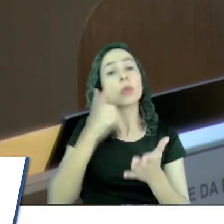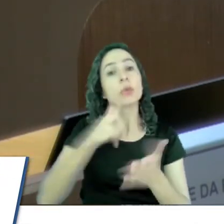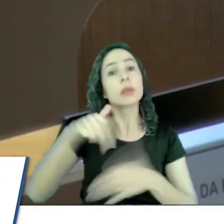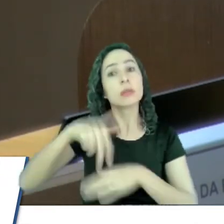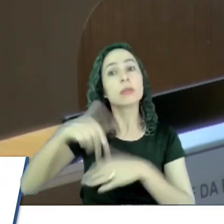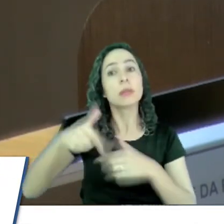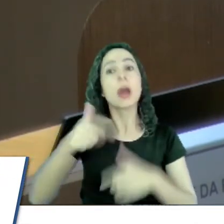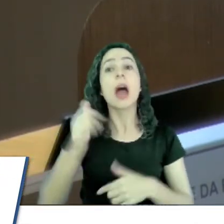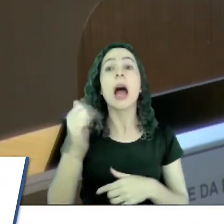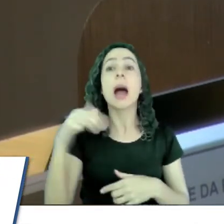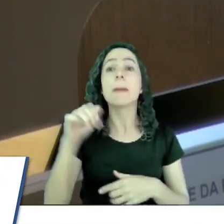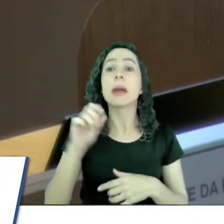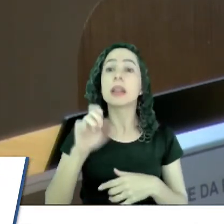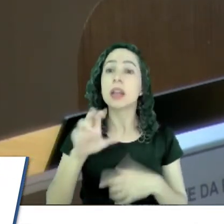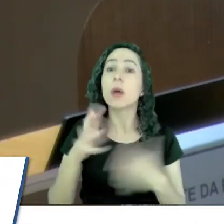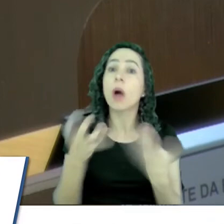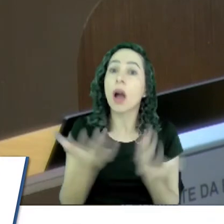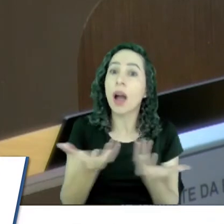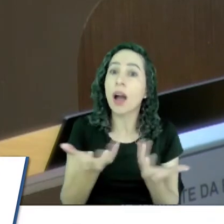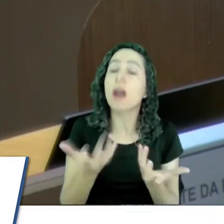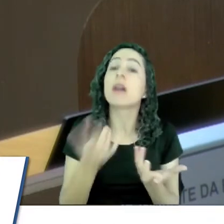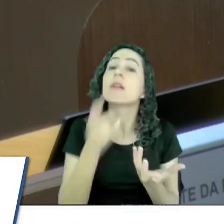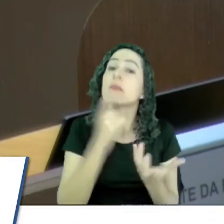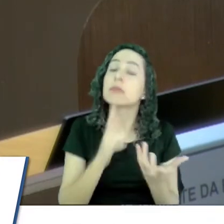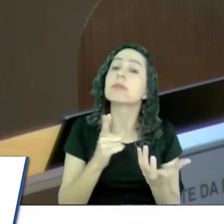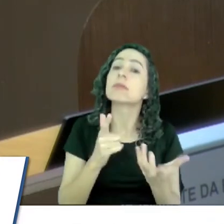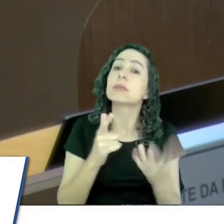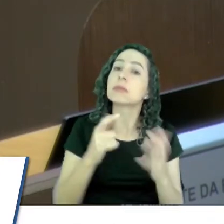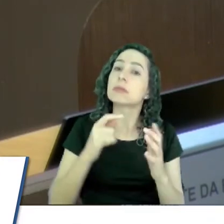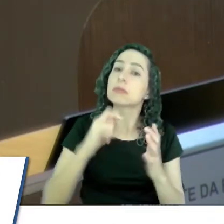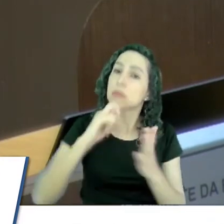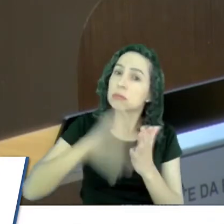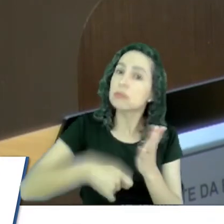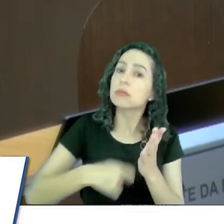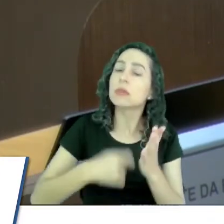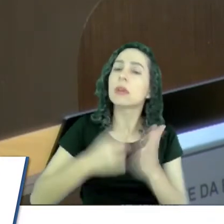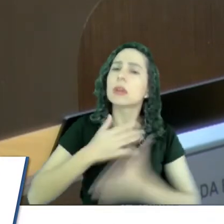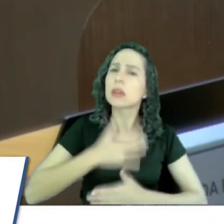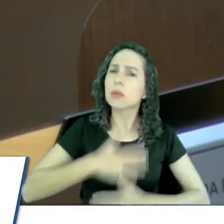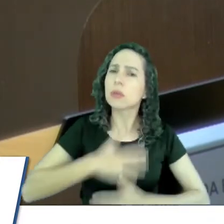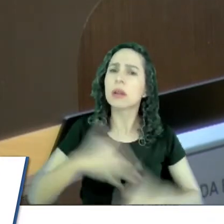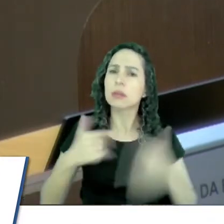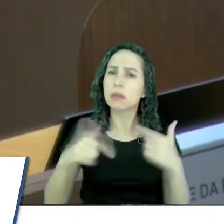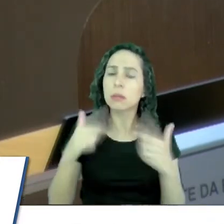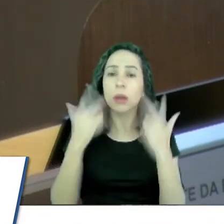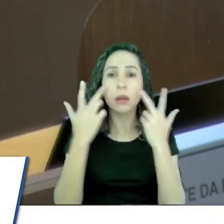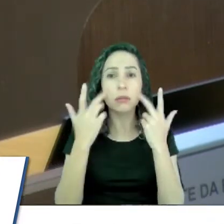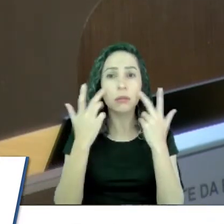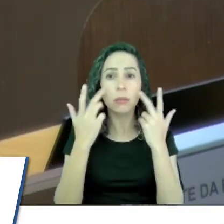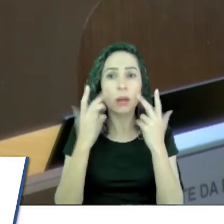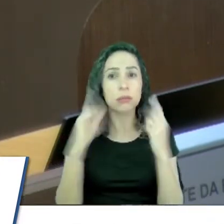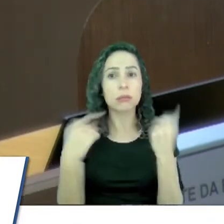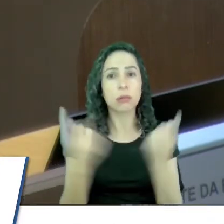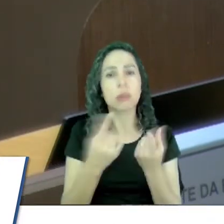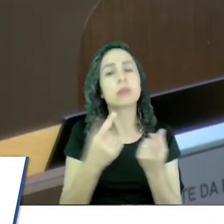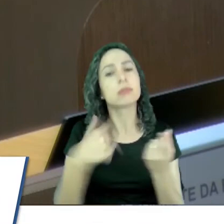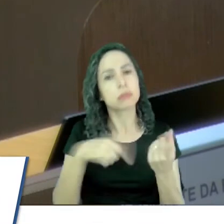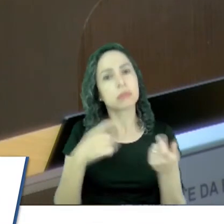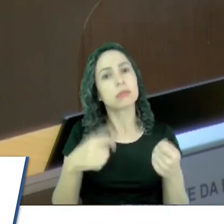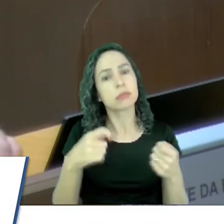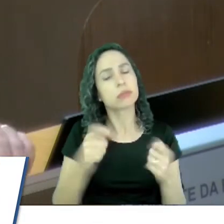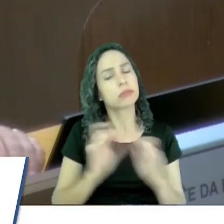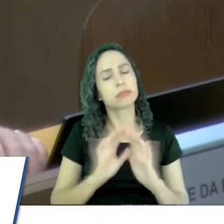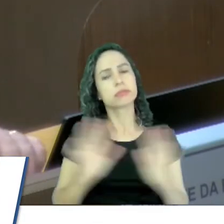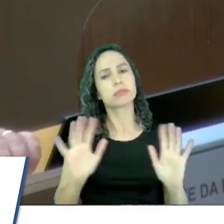agora, no momento, é dar uma condição de legalidade e tranquilidade para ele trabalhar a todos. Isso nós precisamos fazer, é só isso mesmo. Obrigado.